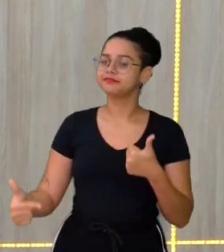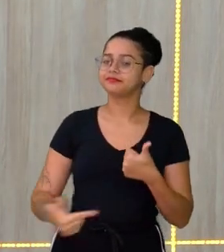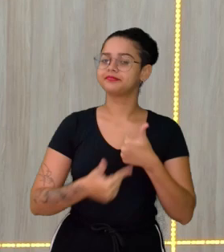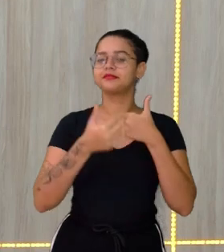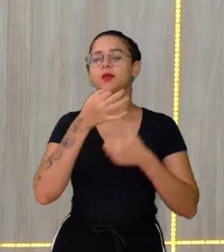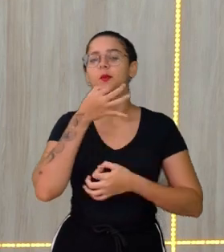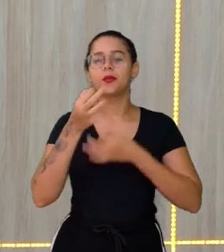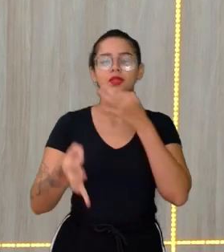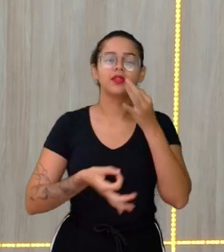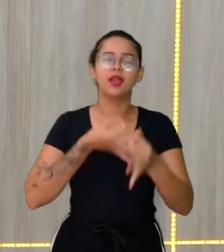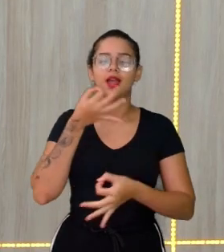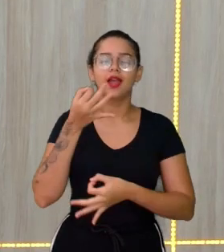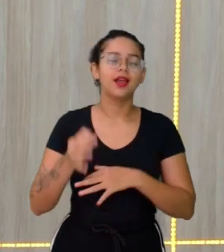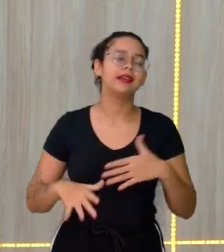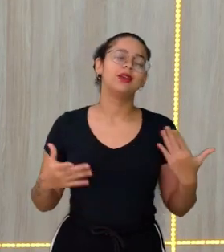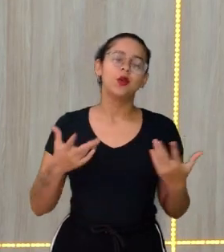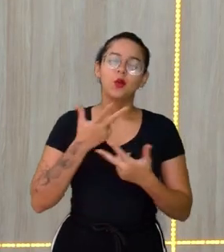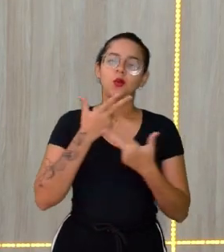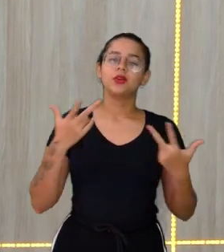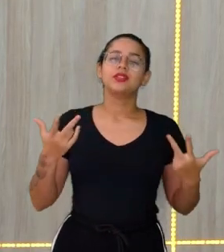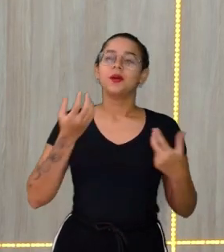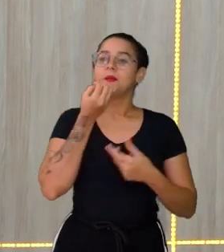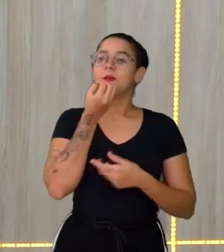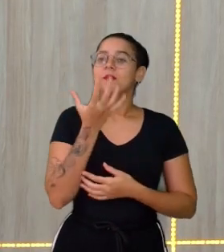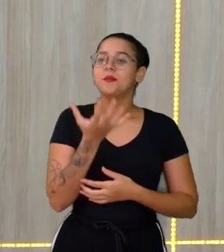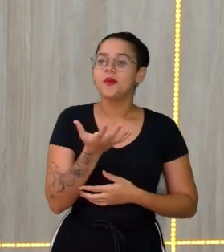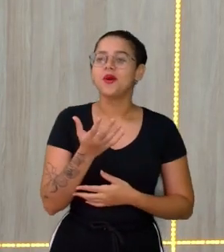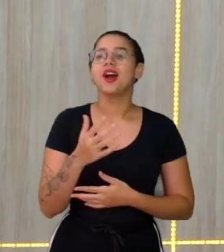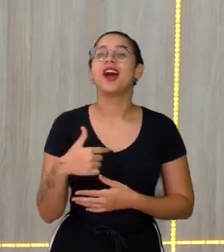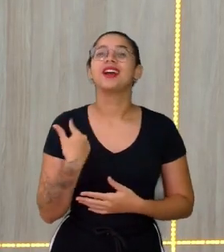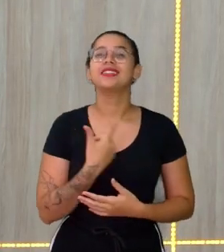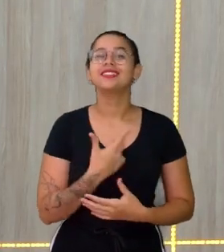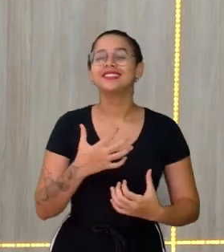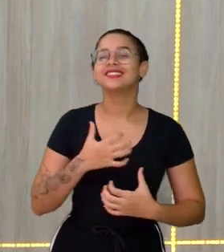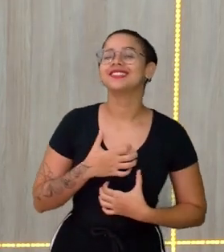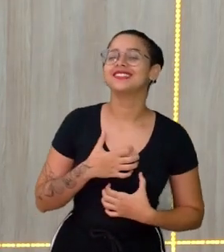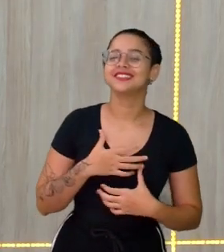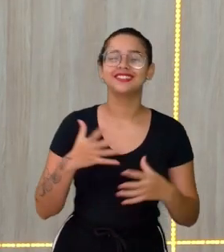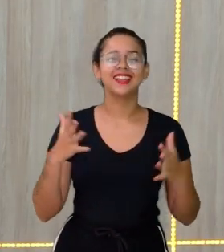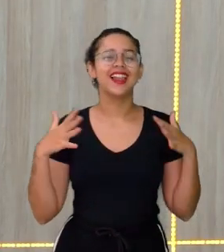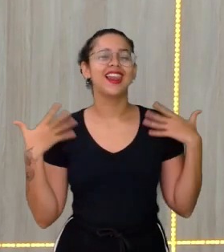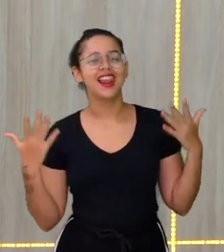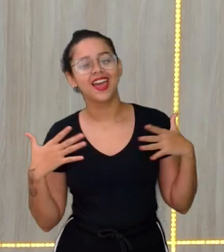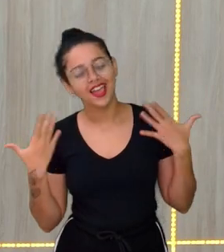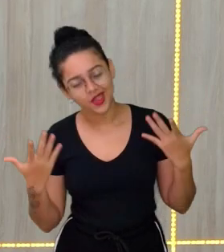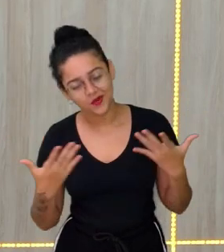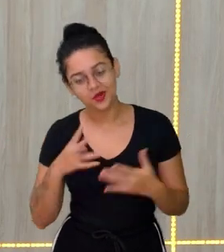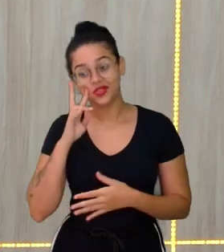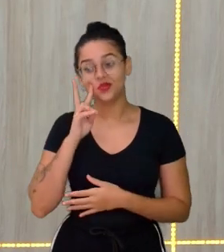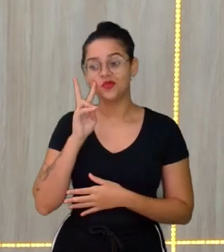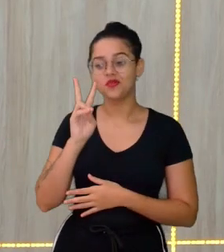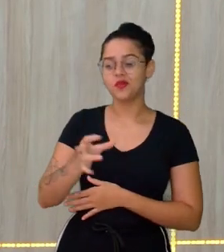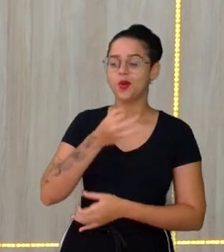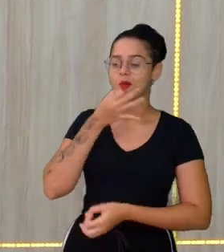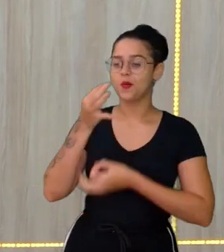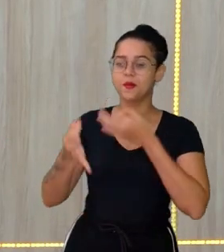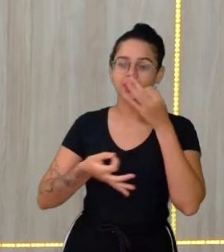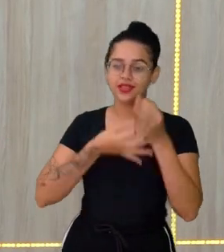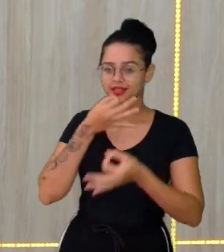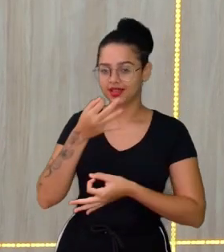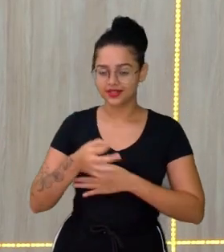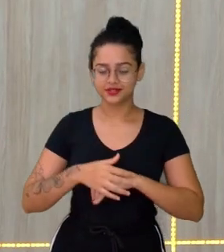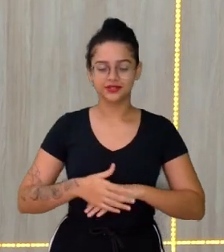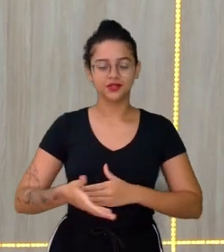o comentário É coisa boa, né? A gente fica muito alegre Quando recebemos as suas